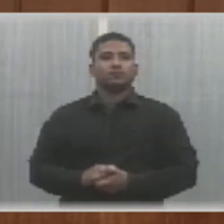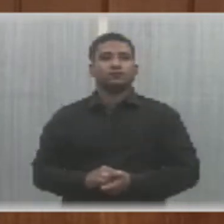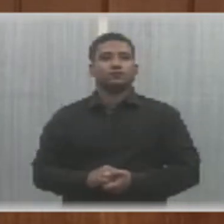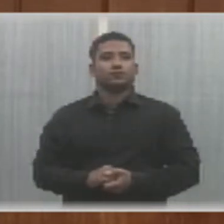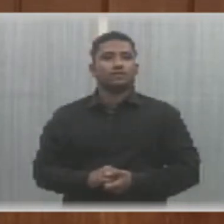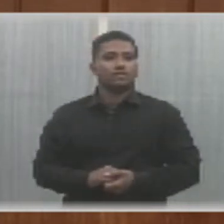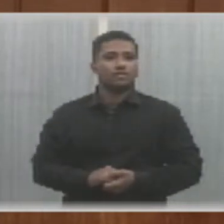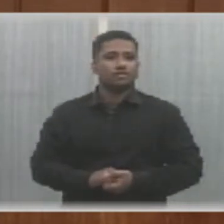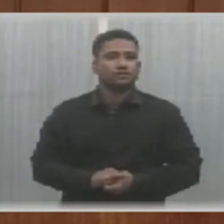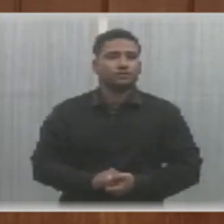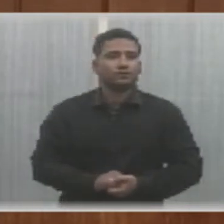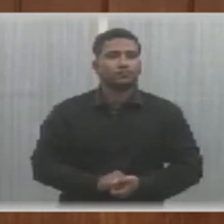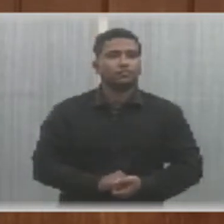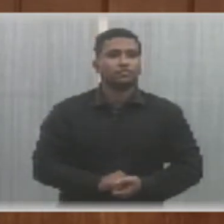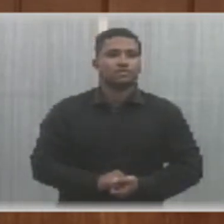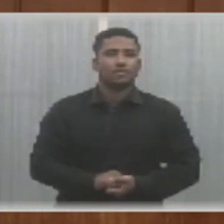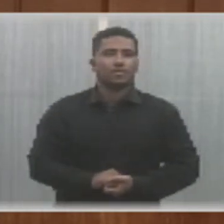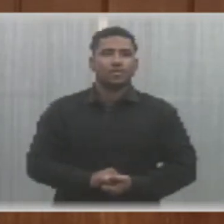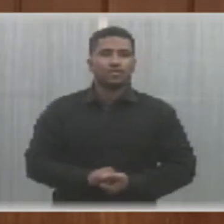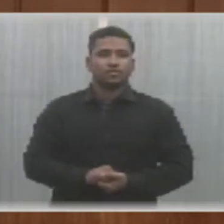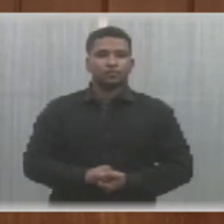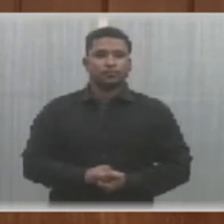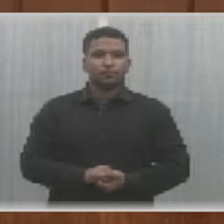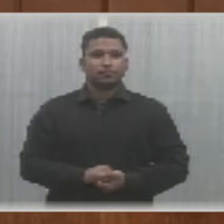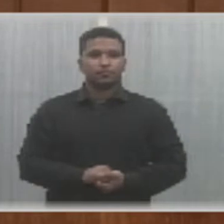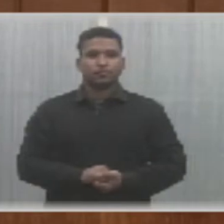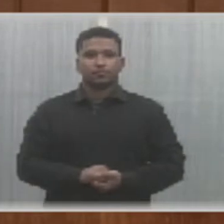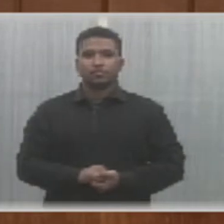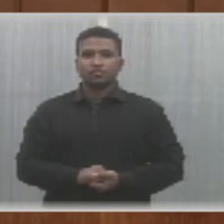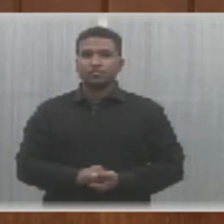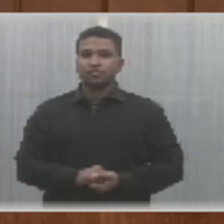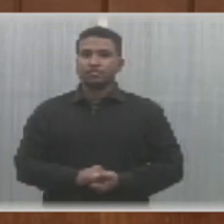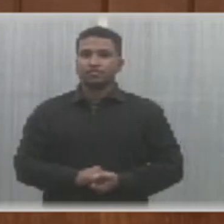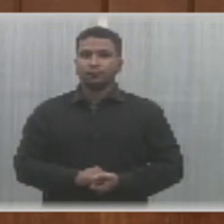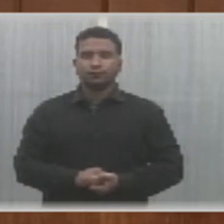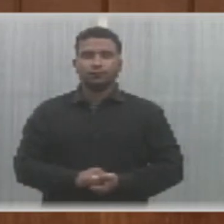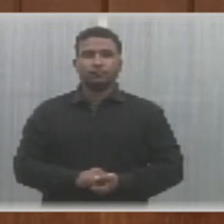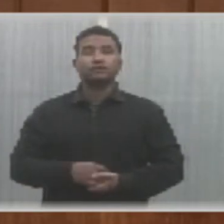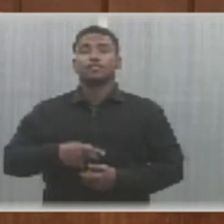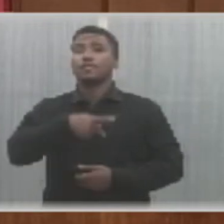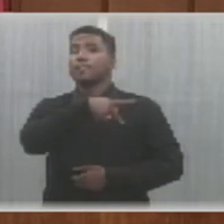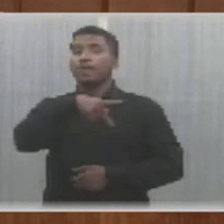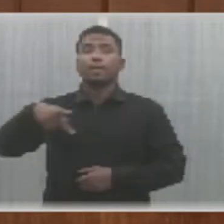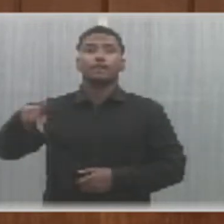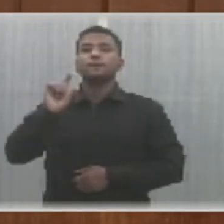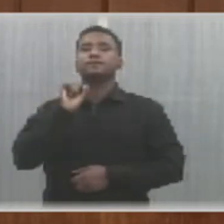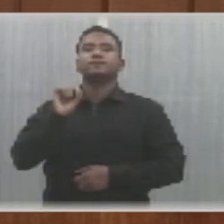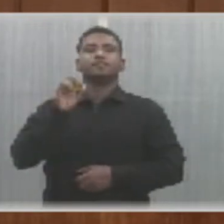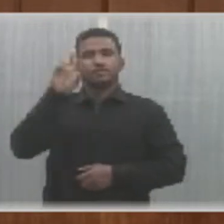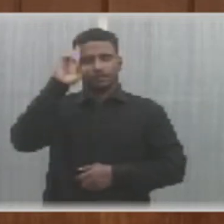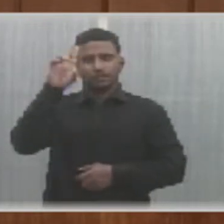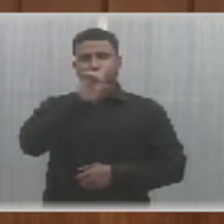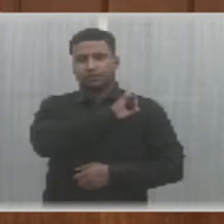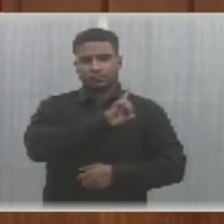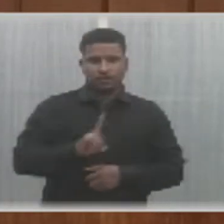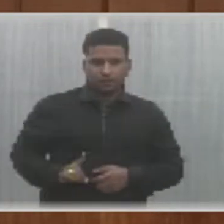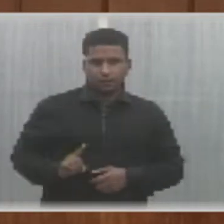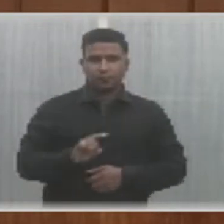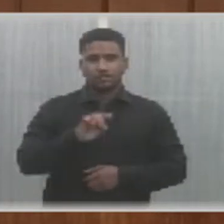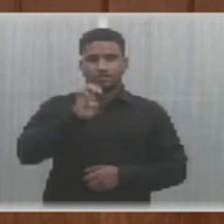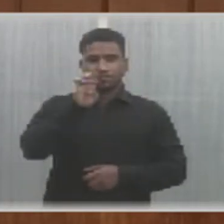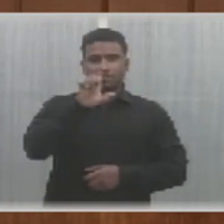sessão legislativa da 19ª legislatura da Assembleia Legislativa do Estado do Piauí, presidida sucessivamente pelos senhores deputados